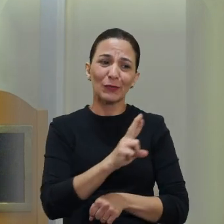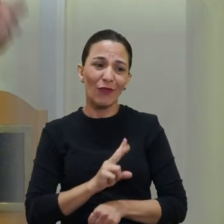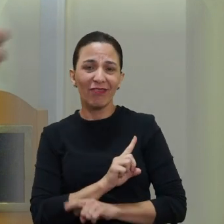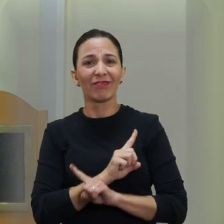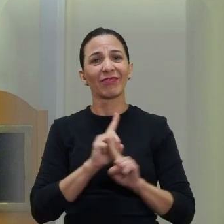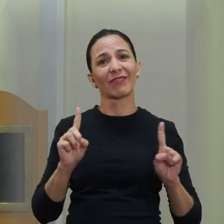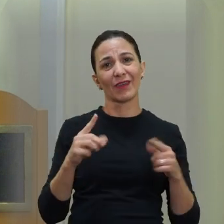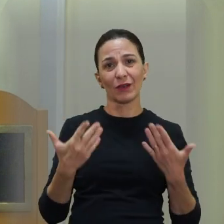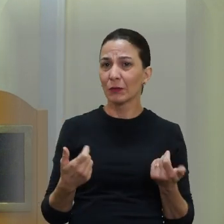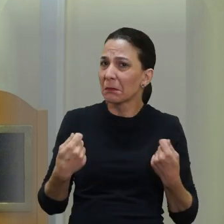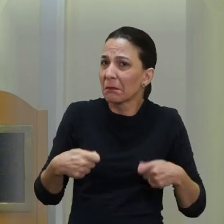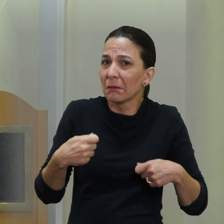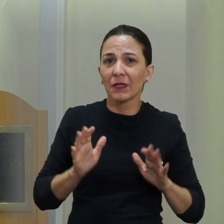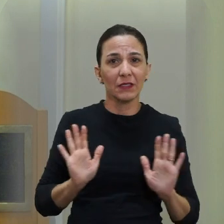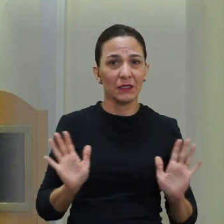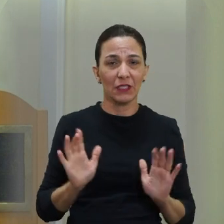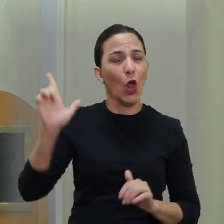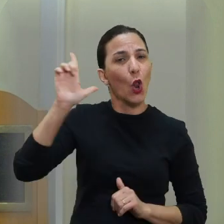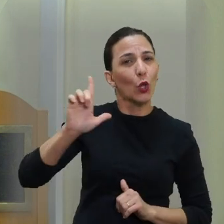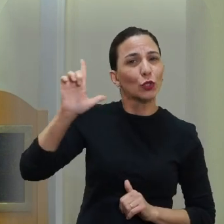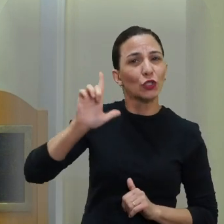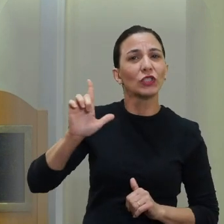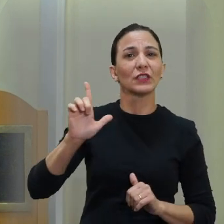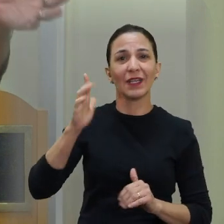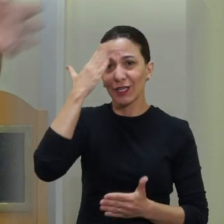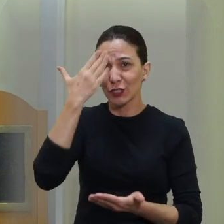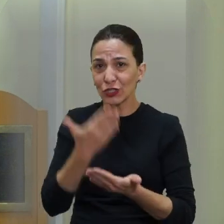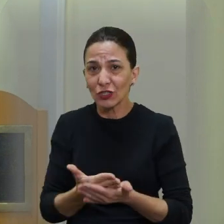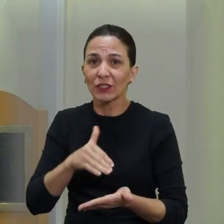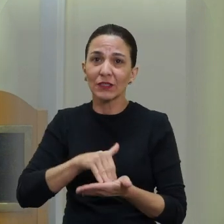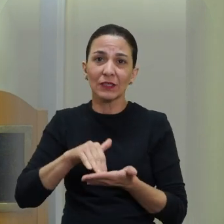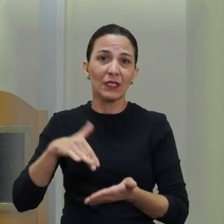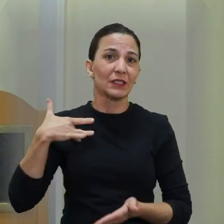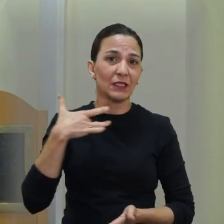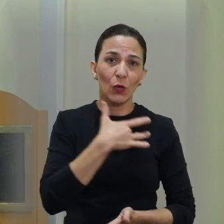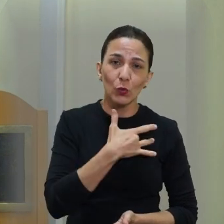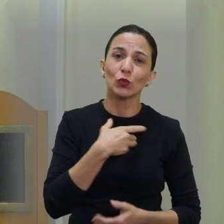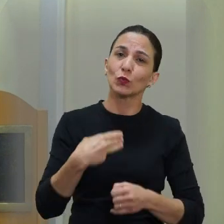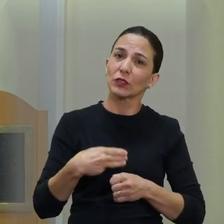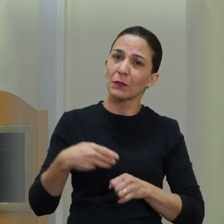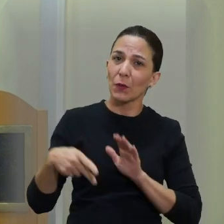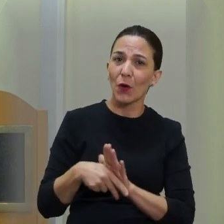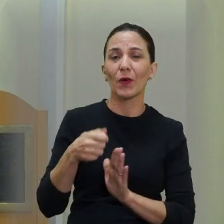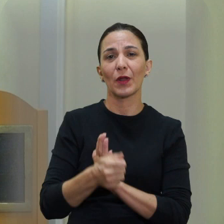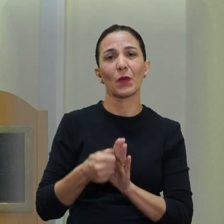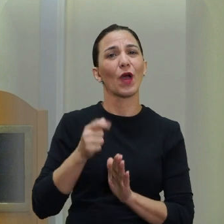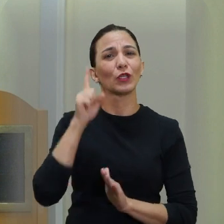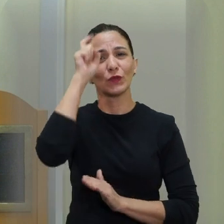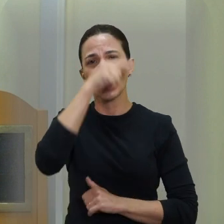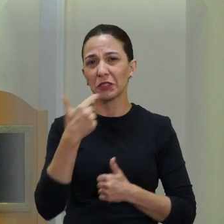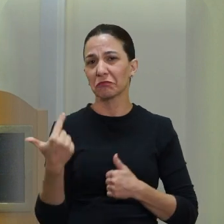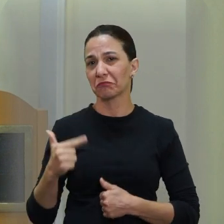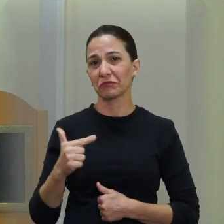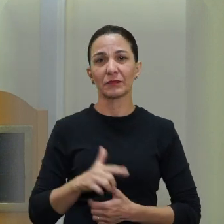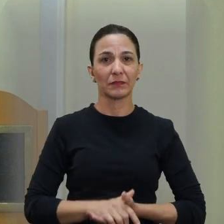receber um não. Então quer dizer, sem necessidade. A logística, confiando na secretária de saúde que nós temos, eu